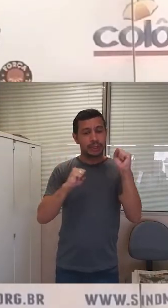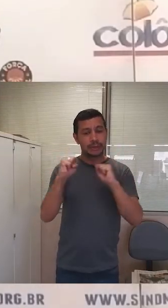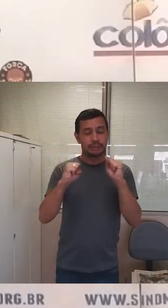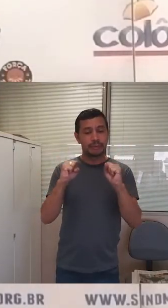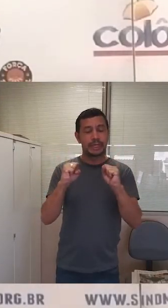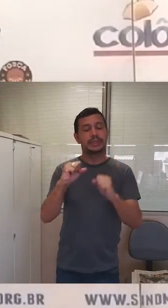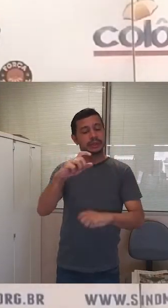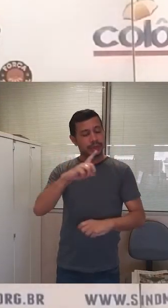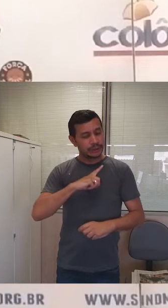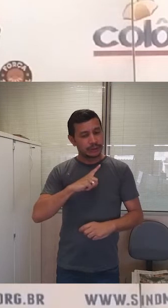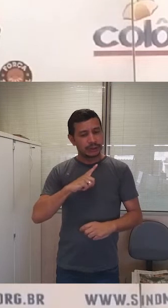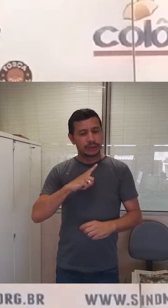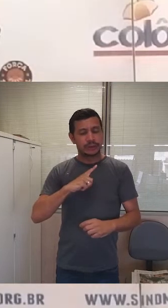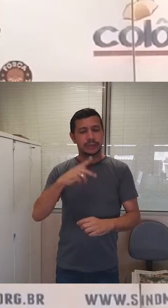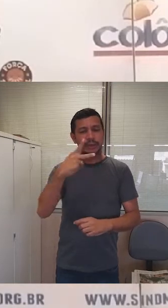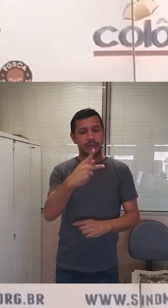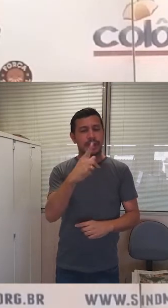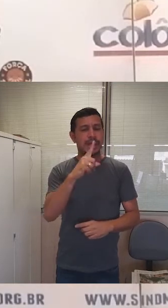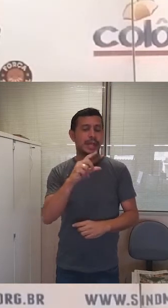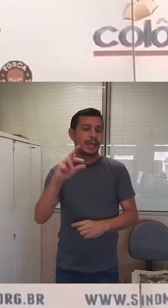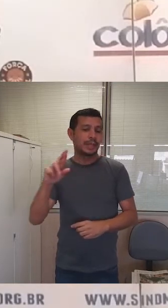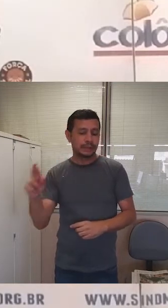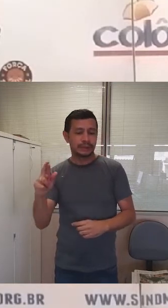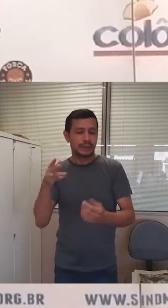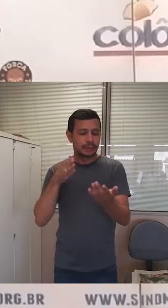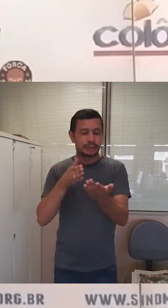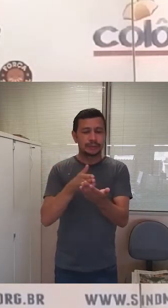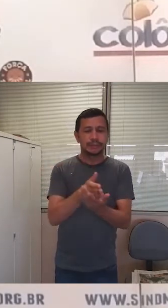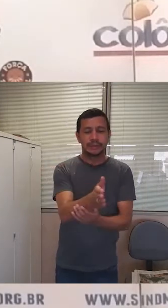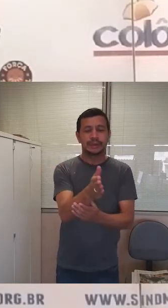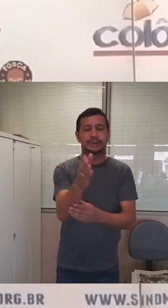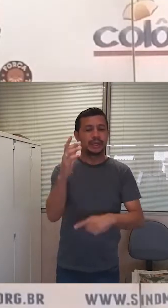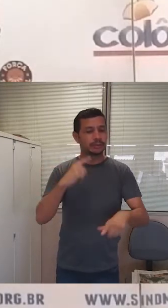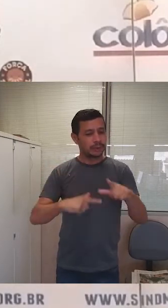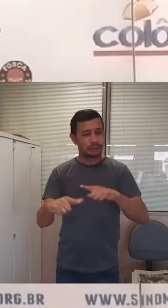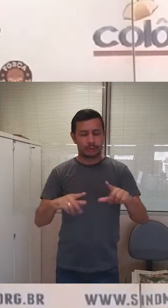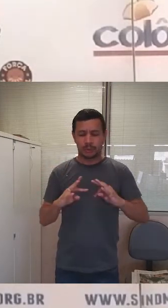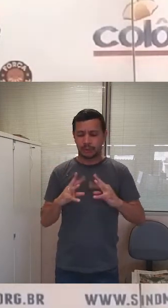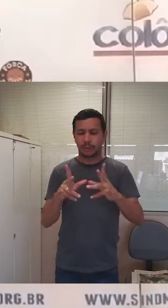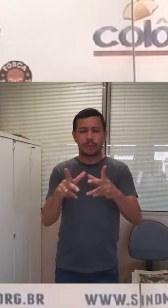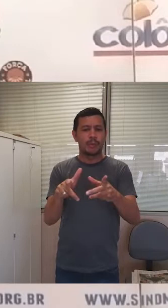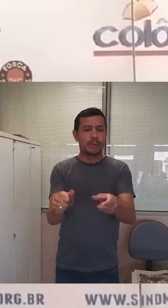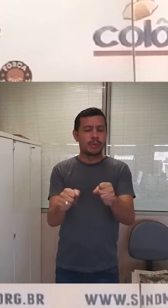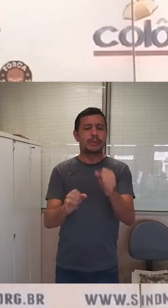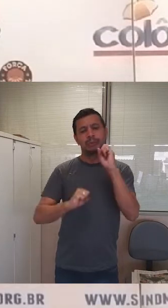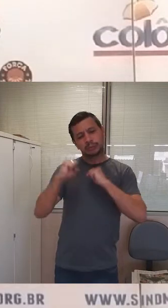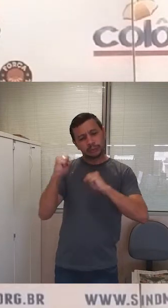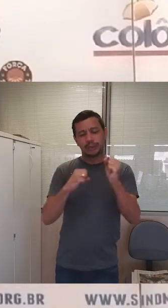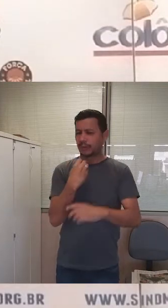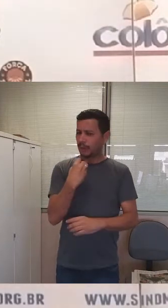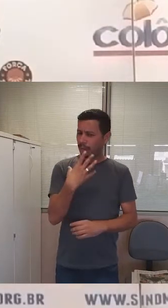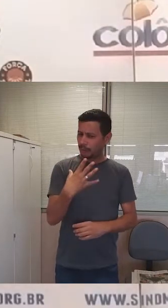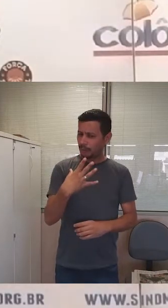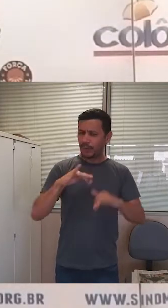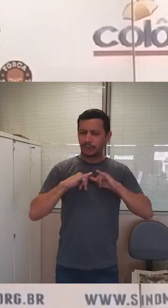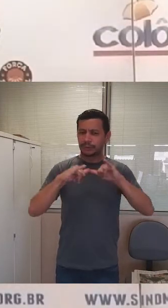e o resultado não poderia ser melhor. PLR garantida para os trabalhadores. Ela não é uma